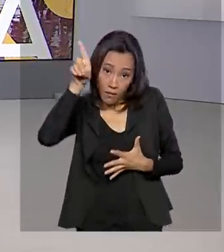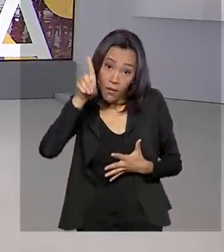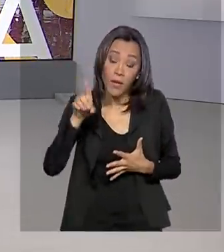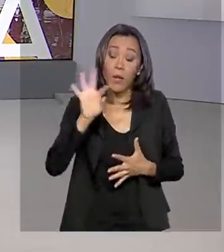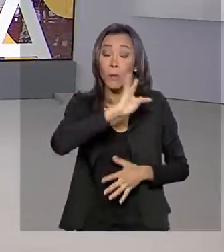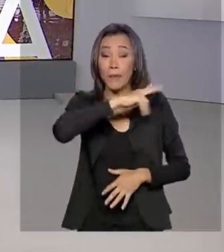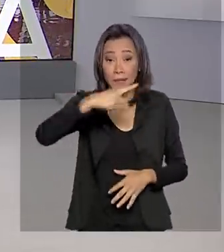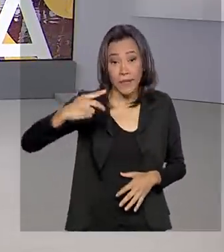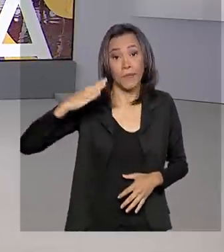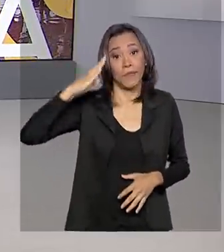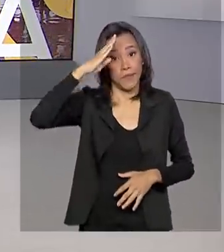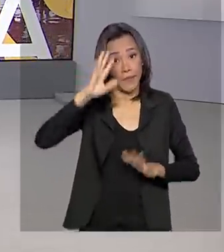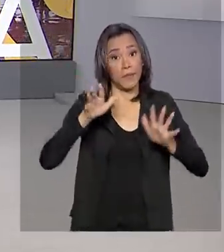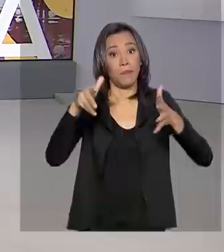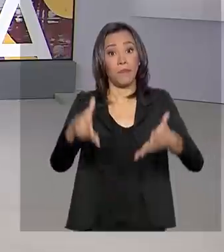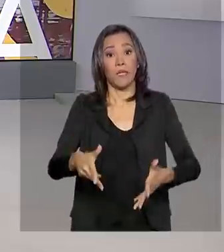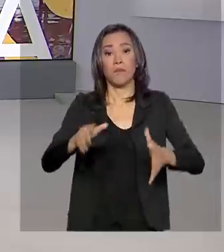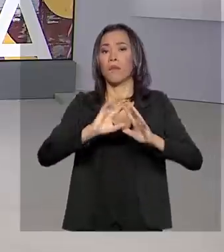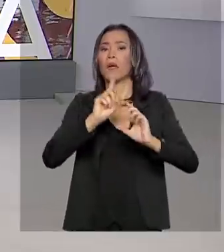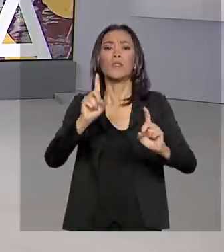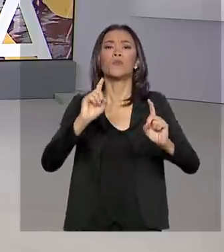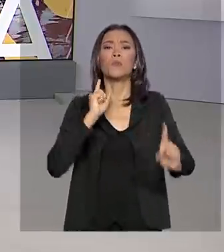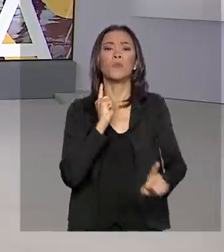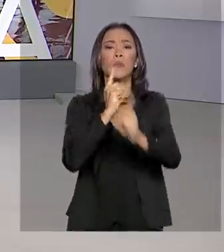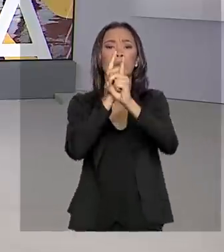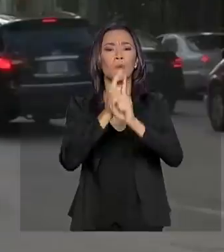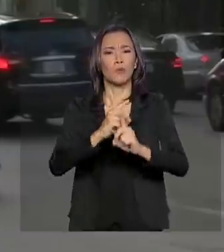presidente irá participar de um seminário empresarial.